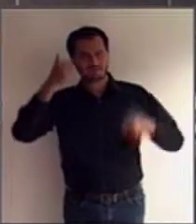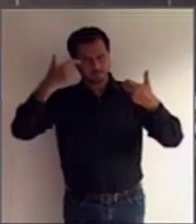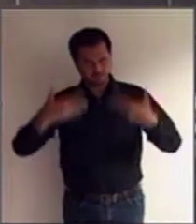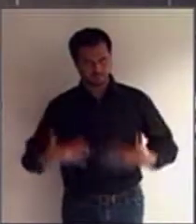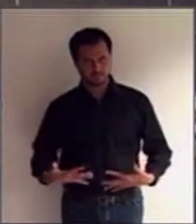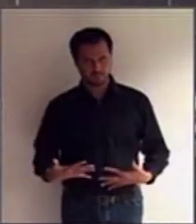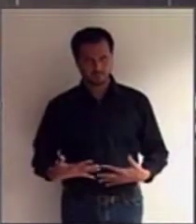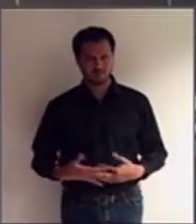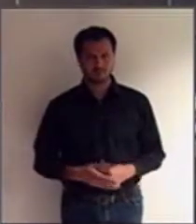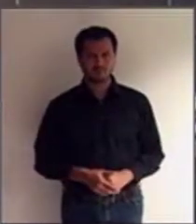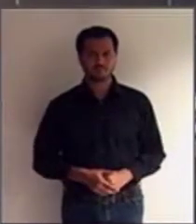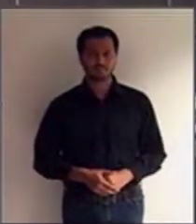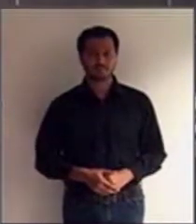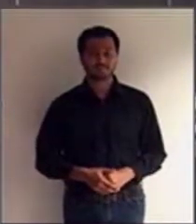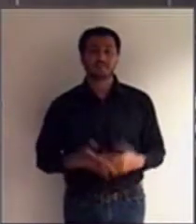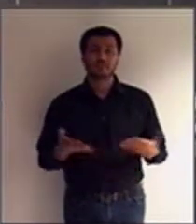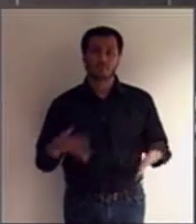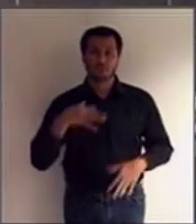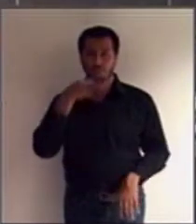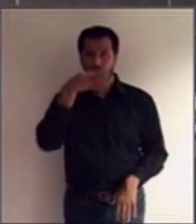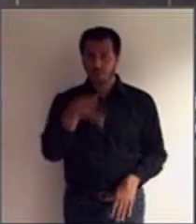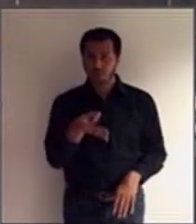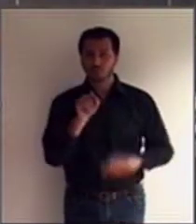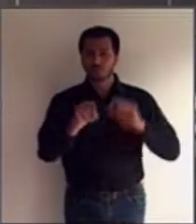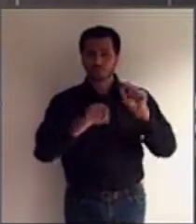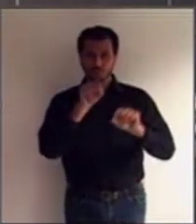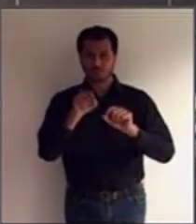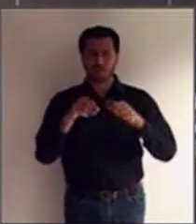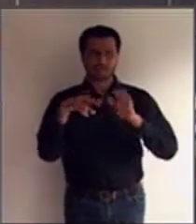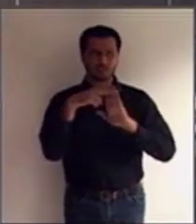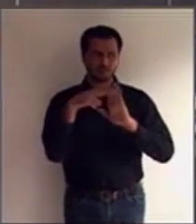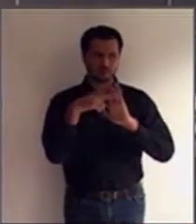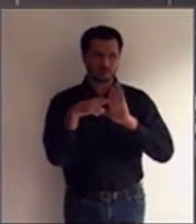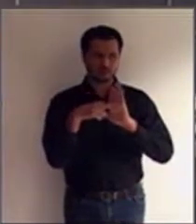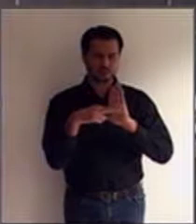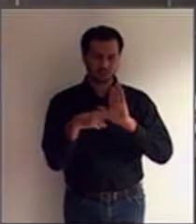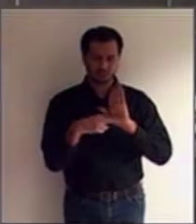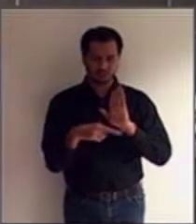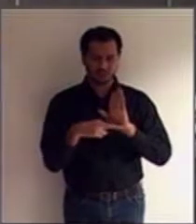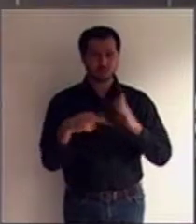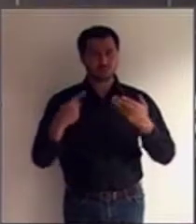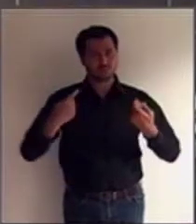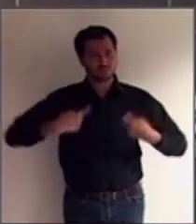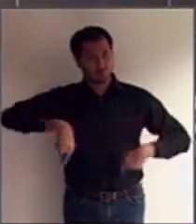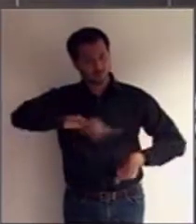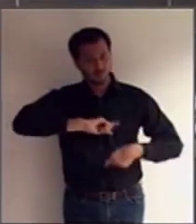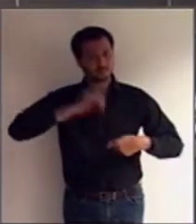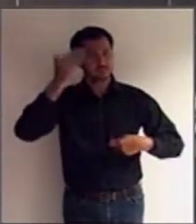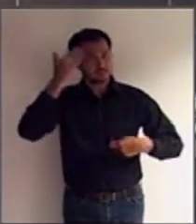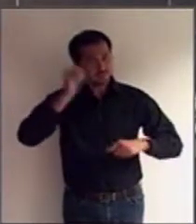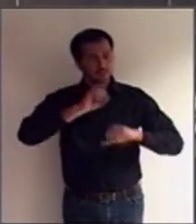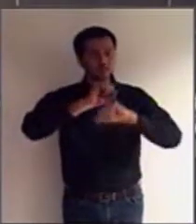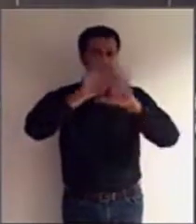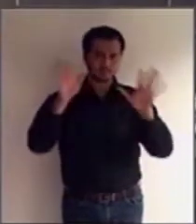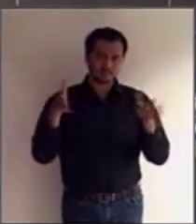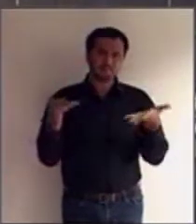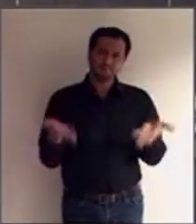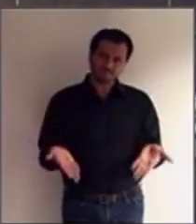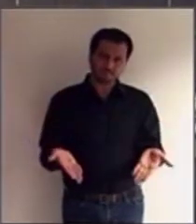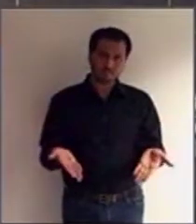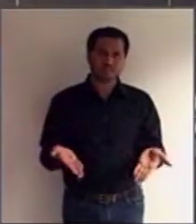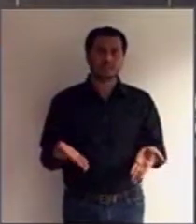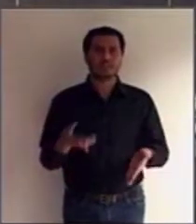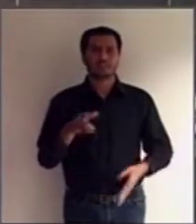Então, eu acho que a regra a ser entendida é essa. A